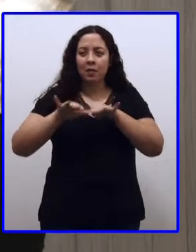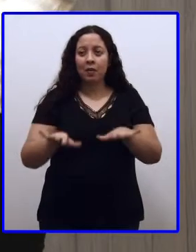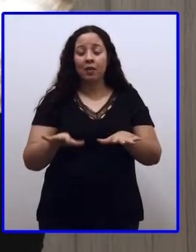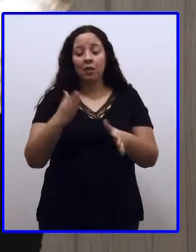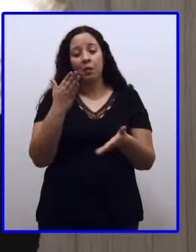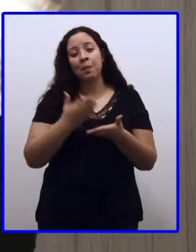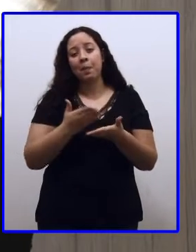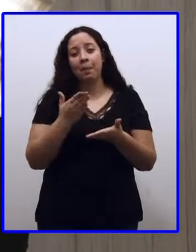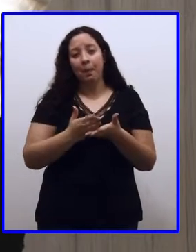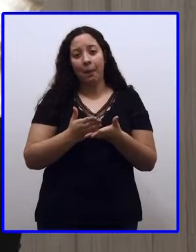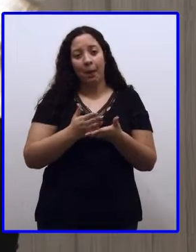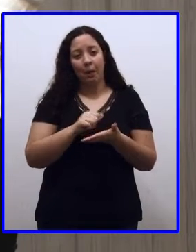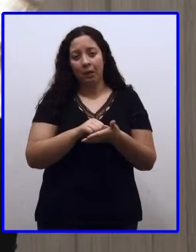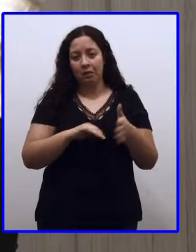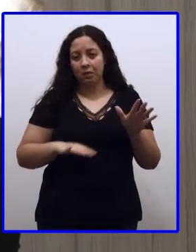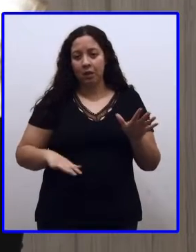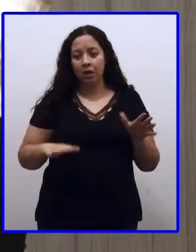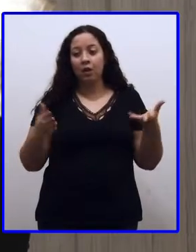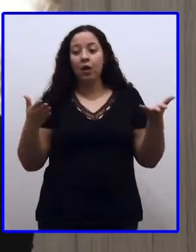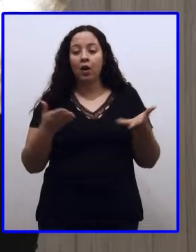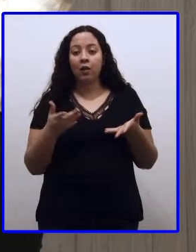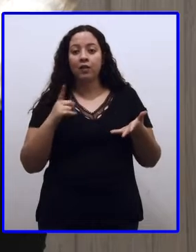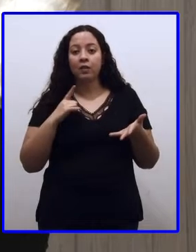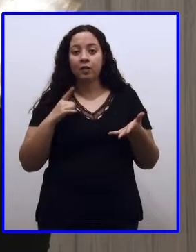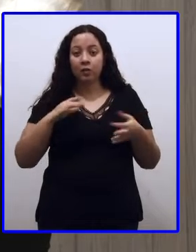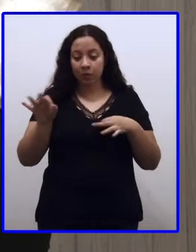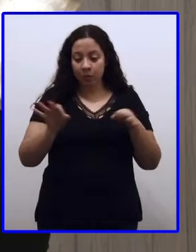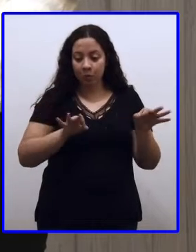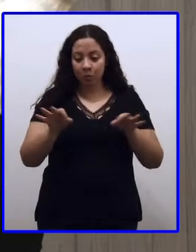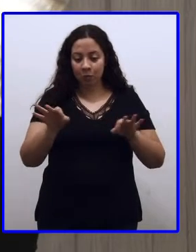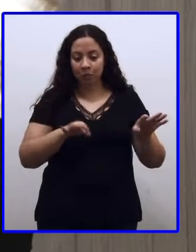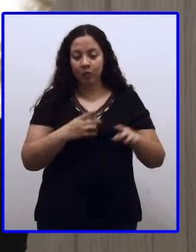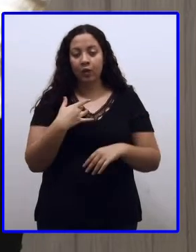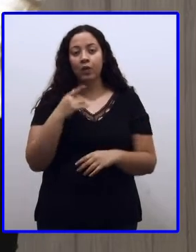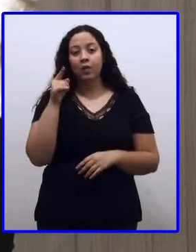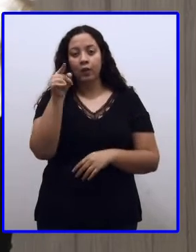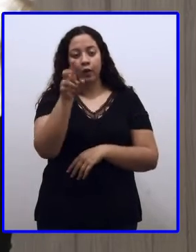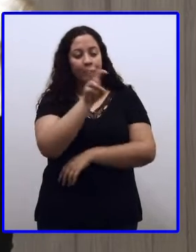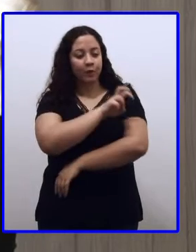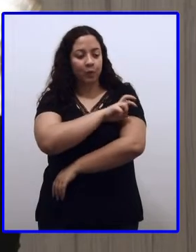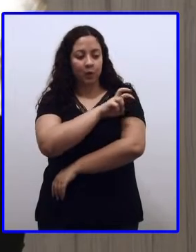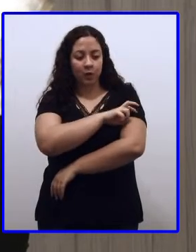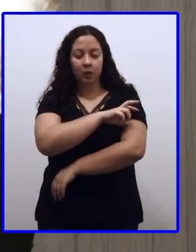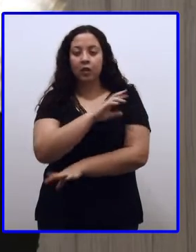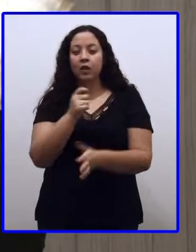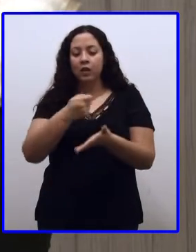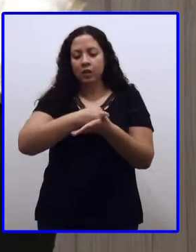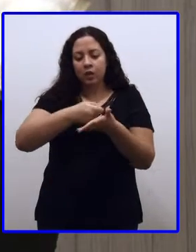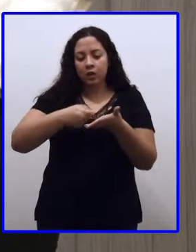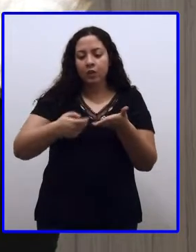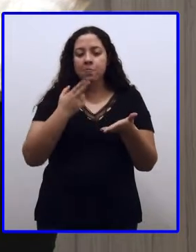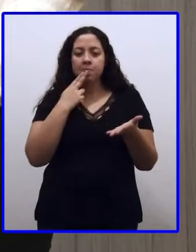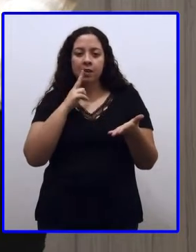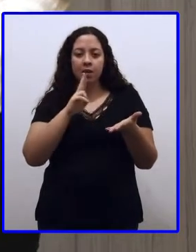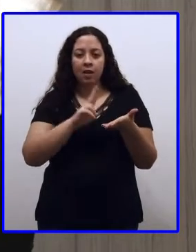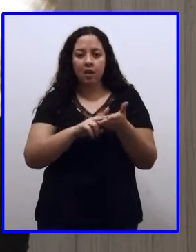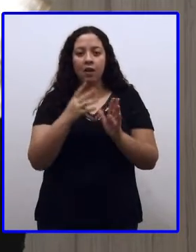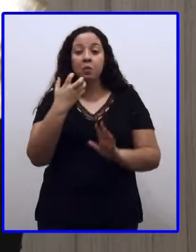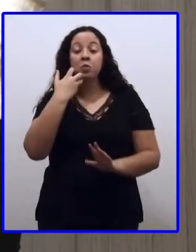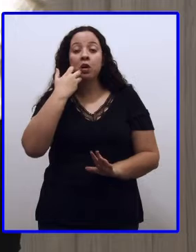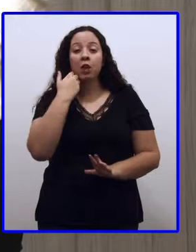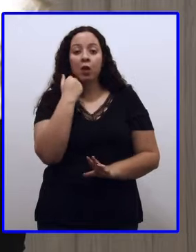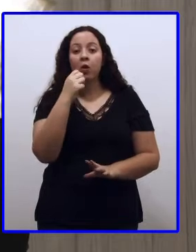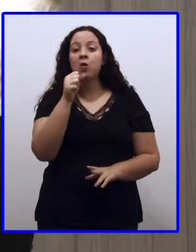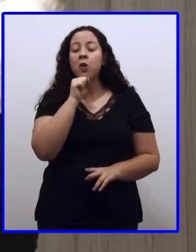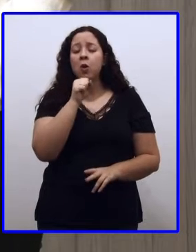atividades e por isso lançaram um projeto para você, do quinto ano, escrever uma cartinha para o Adote um Idoso.